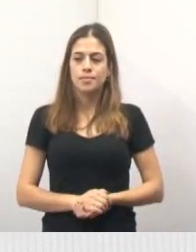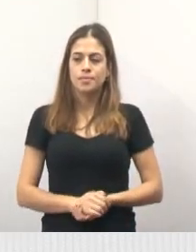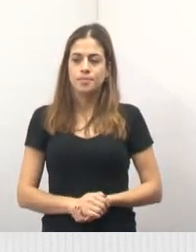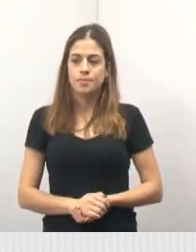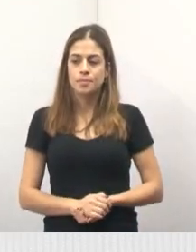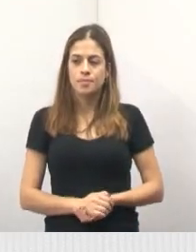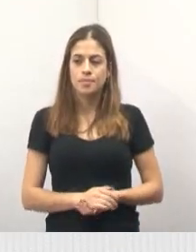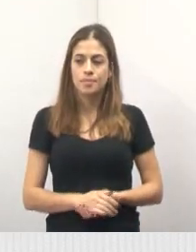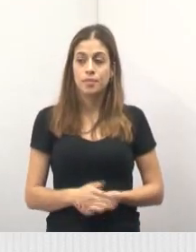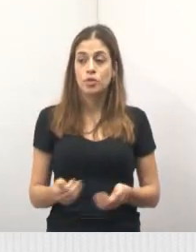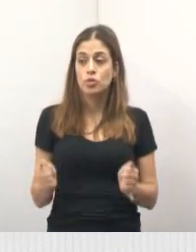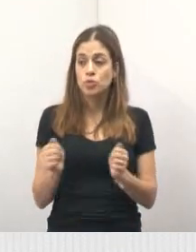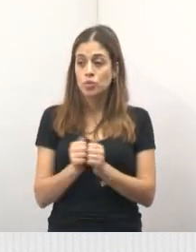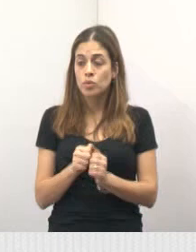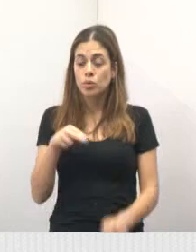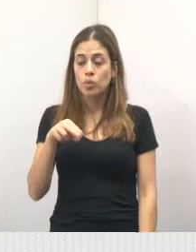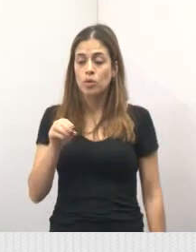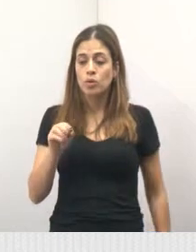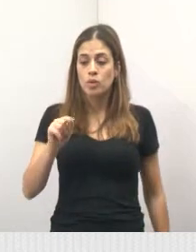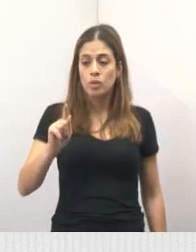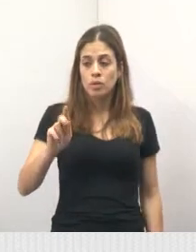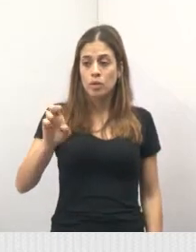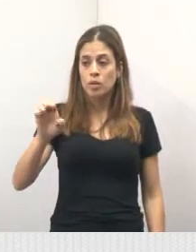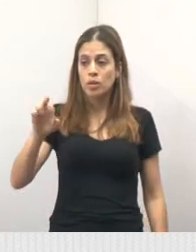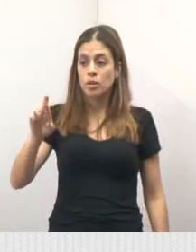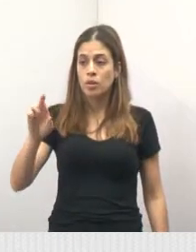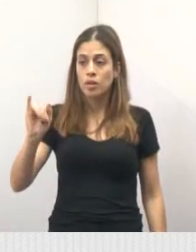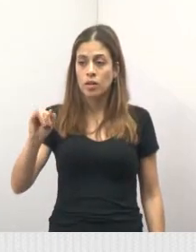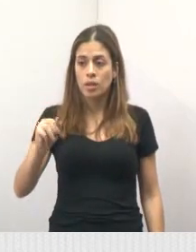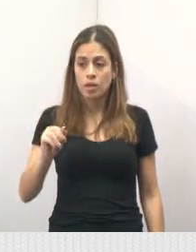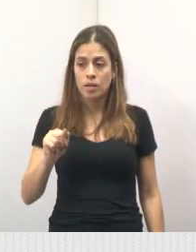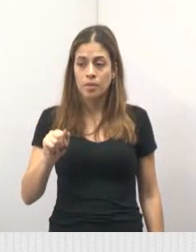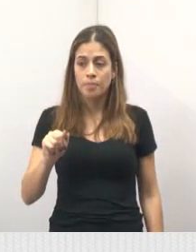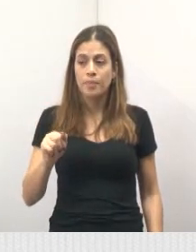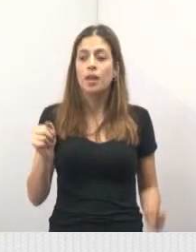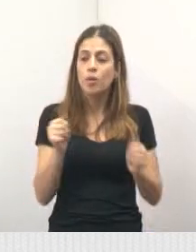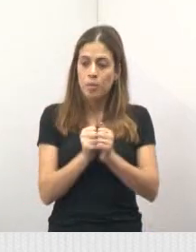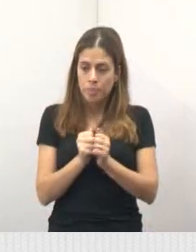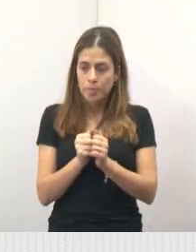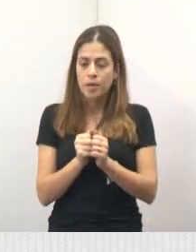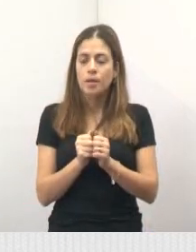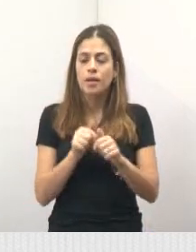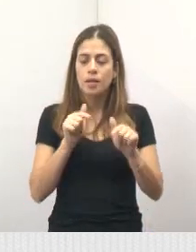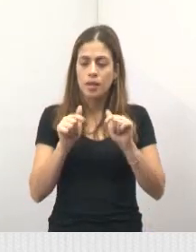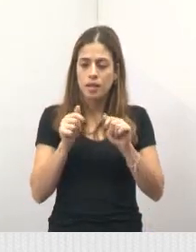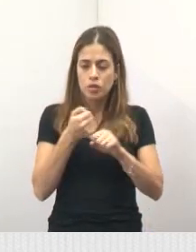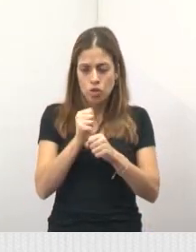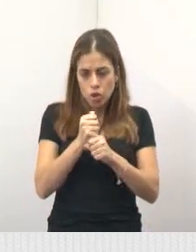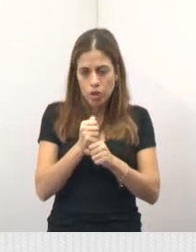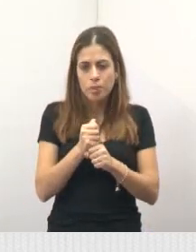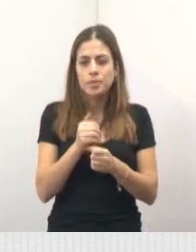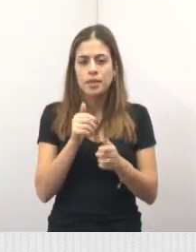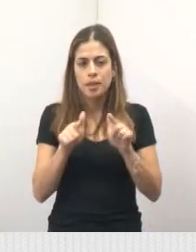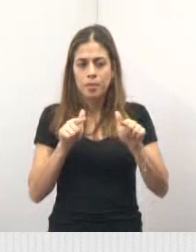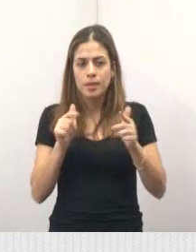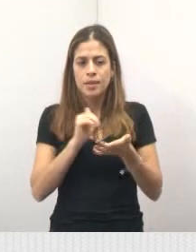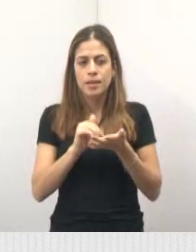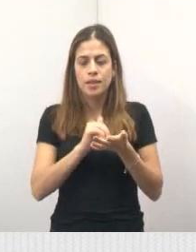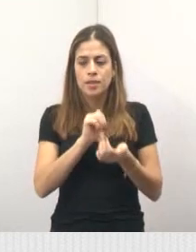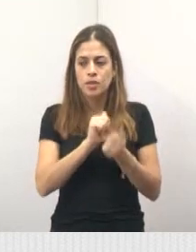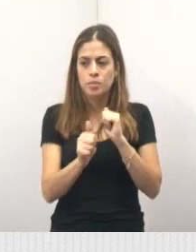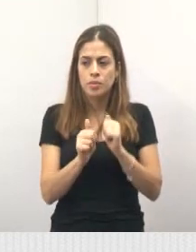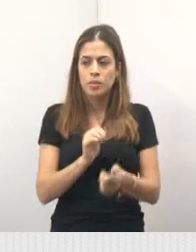Então, estou aqui com o Nogueira, o amigo Nogueira, que trabalha na Secretaria de Esportes, acompanha essas obras que foram feitas nos passos esportivos